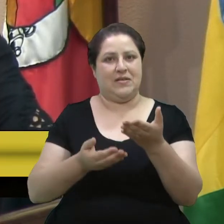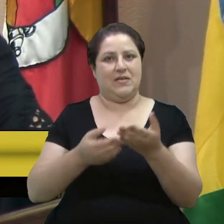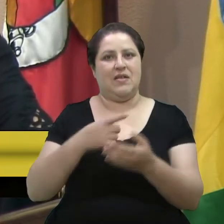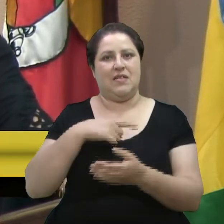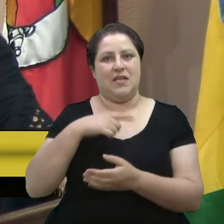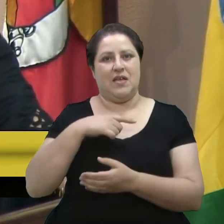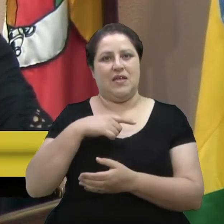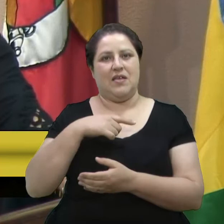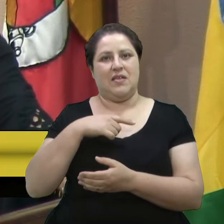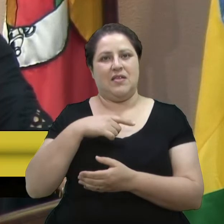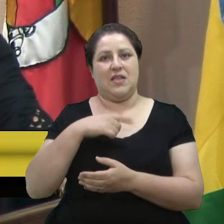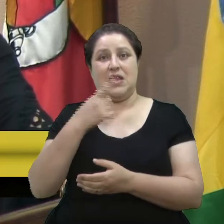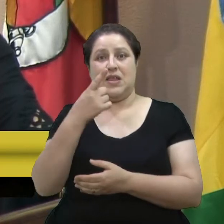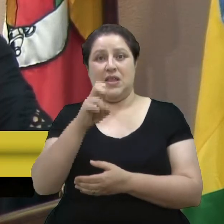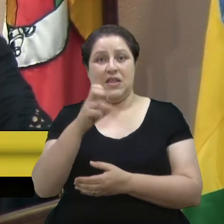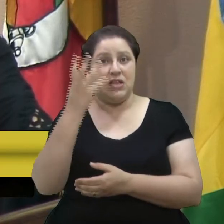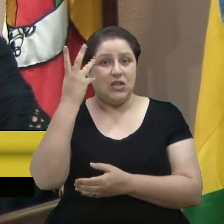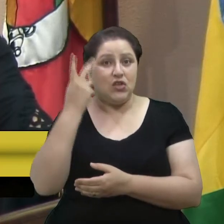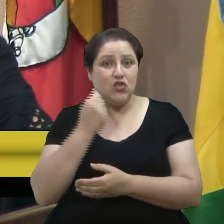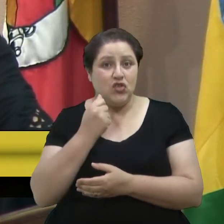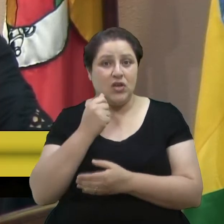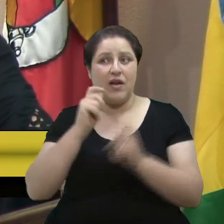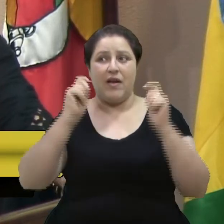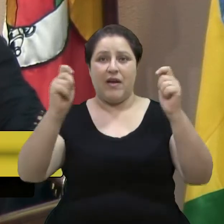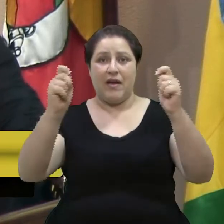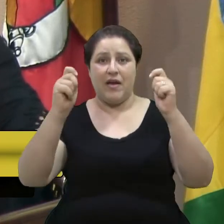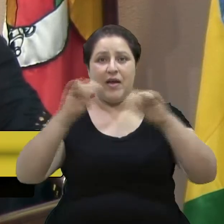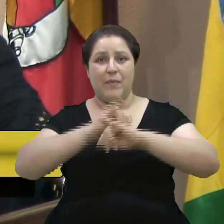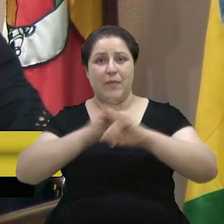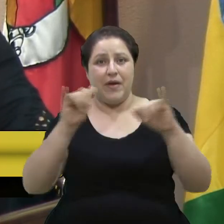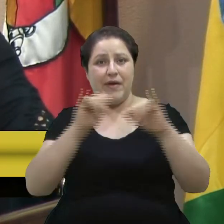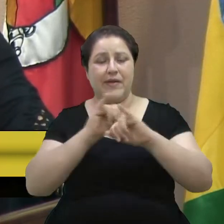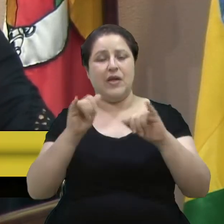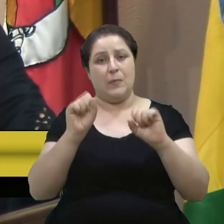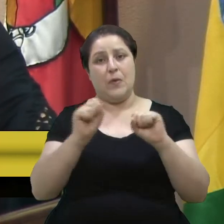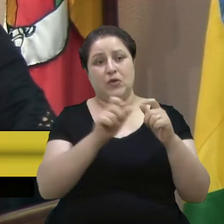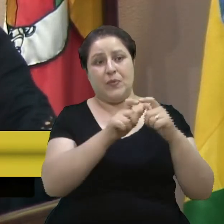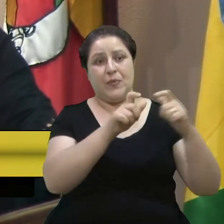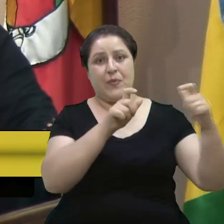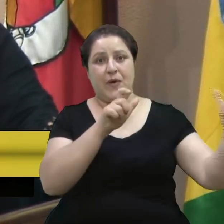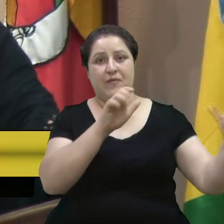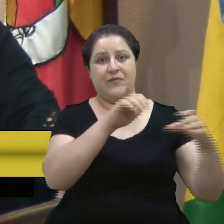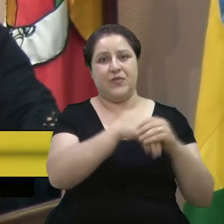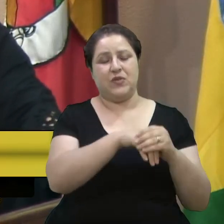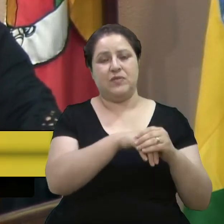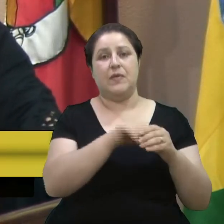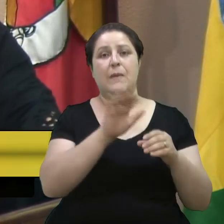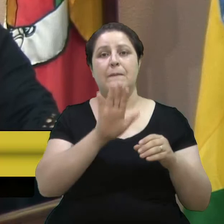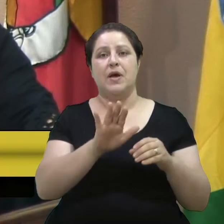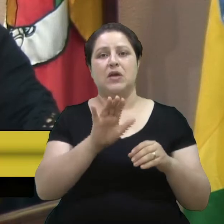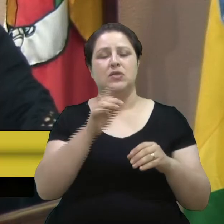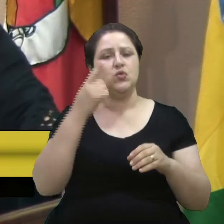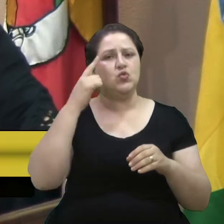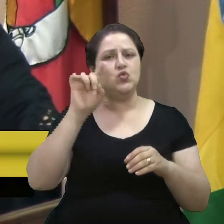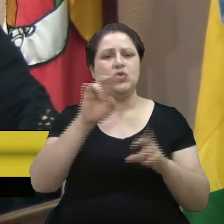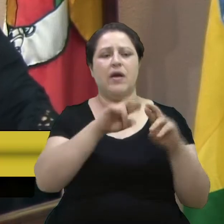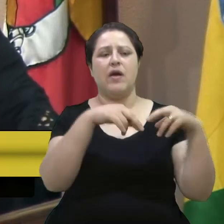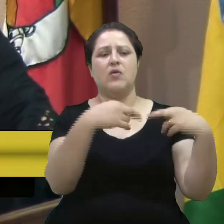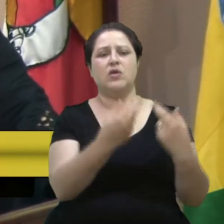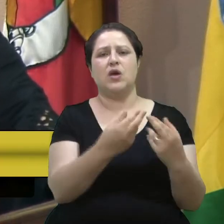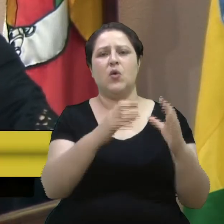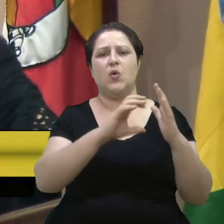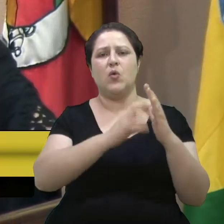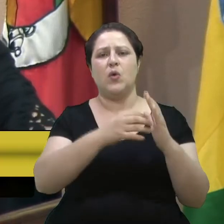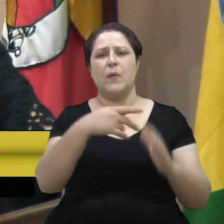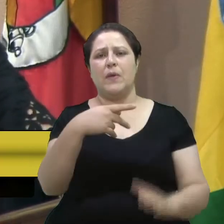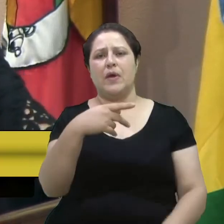15 dias de campanha, poderia até ter aumentado o número de votos, mas numa reunião do MDB, lá no